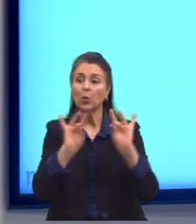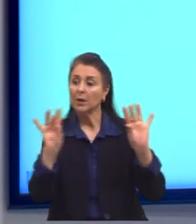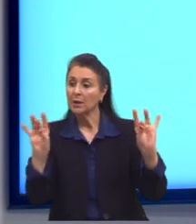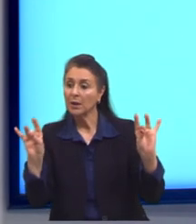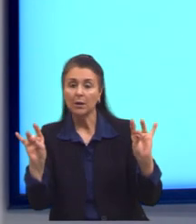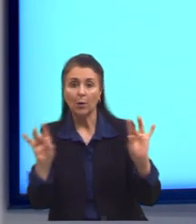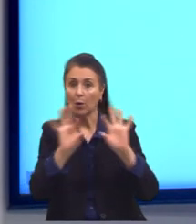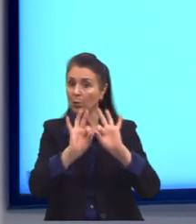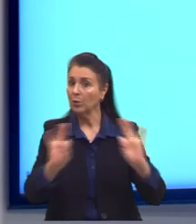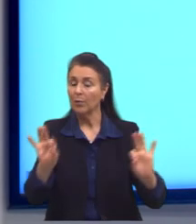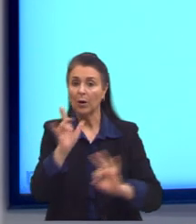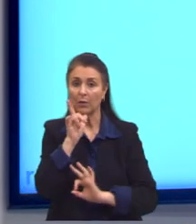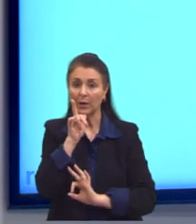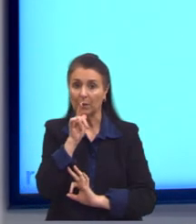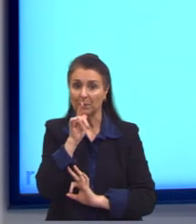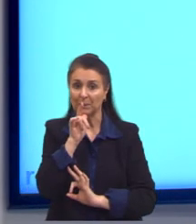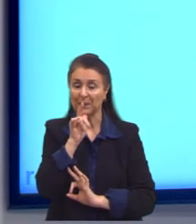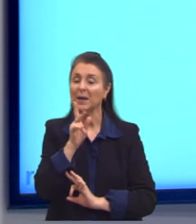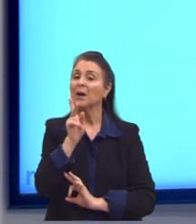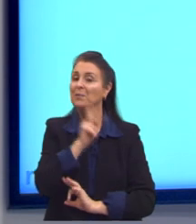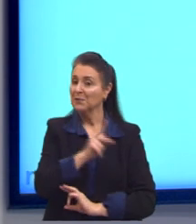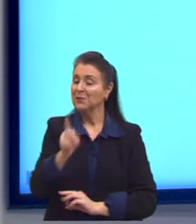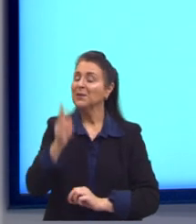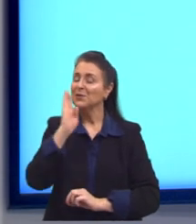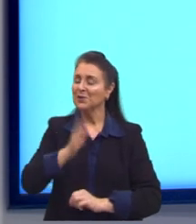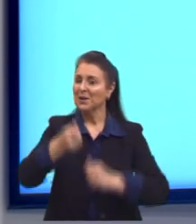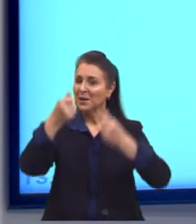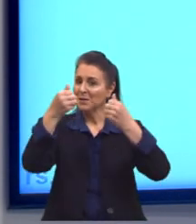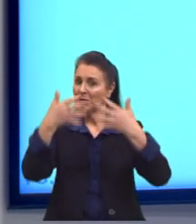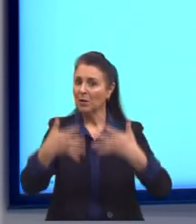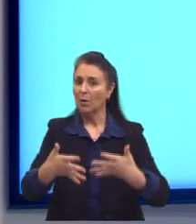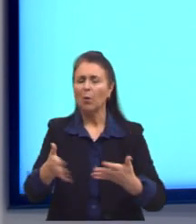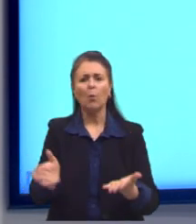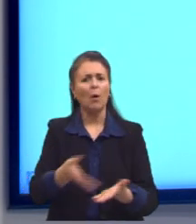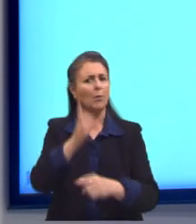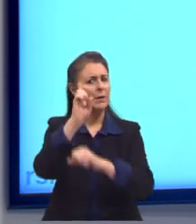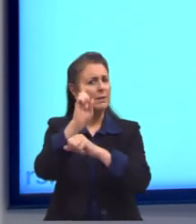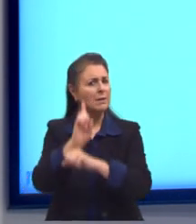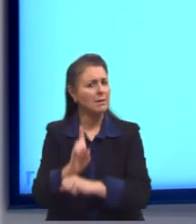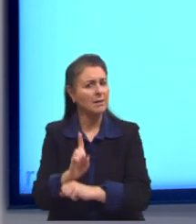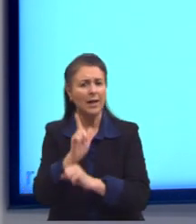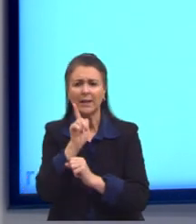já viu agora há pouco tempo qual é a densidade da água.